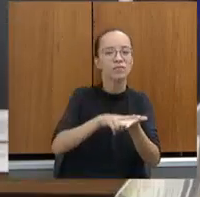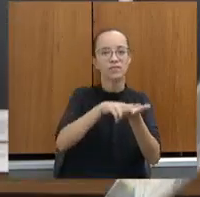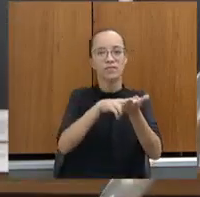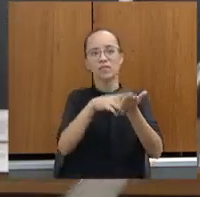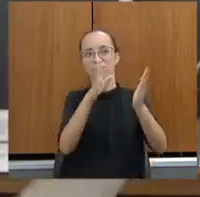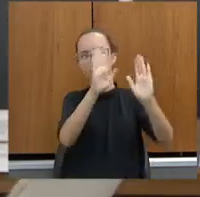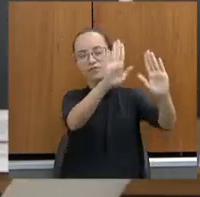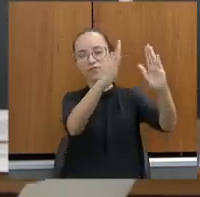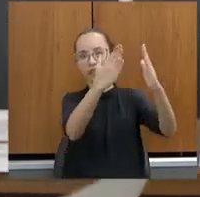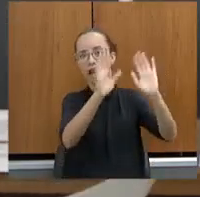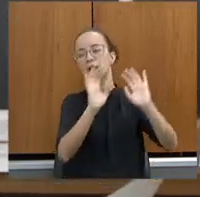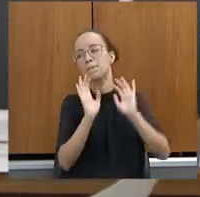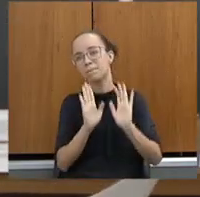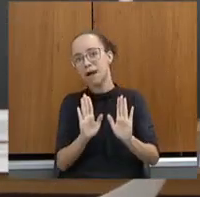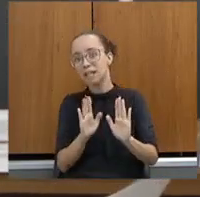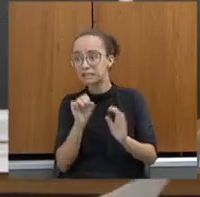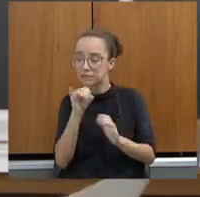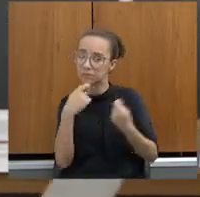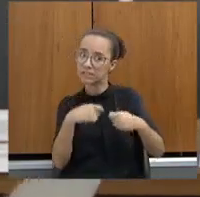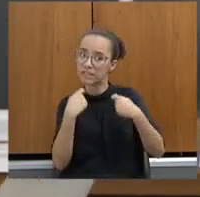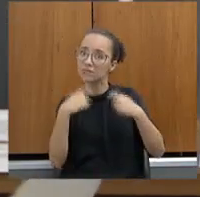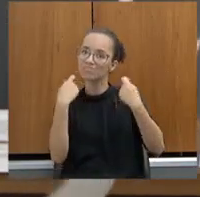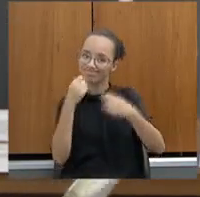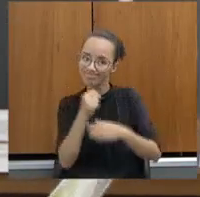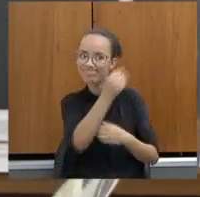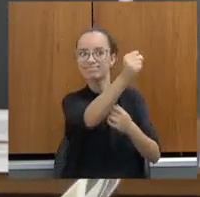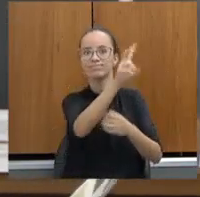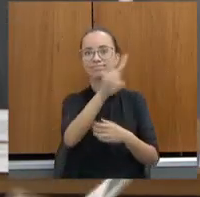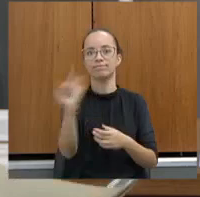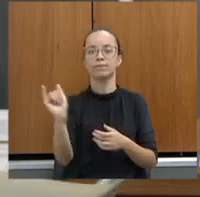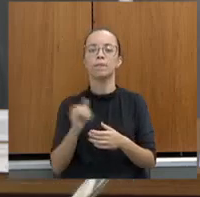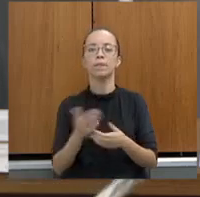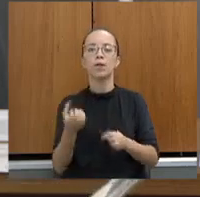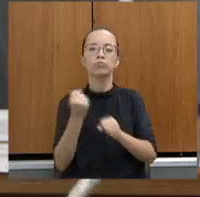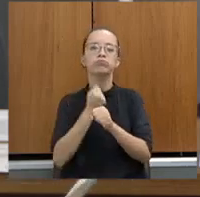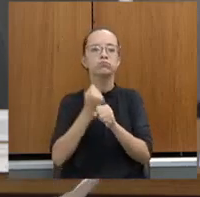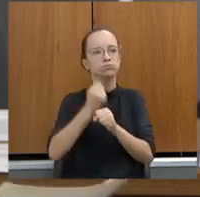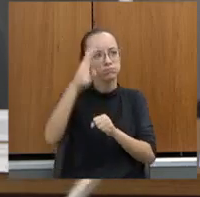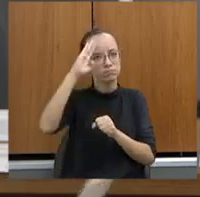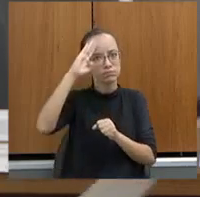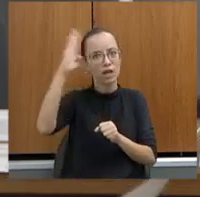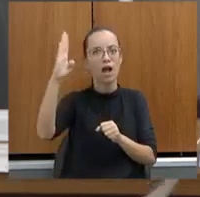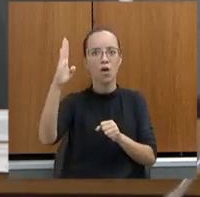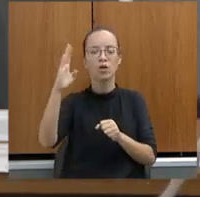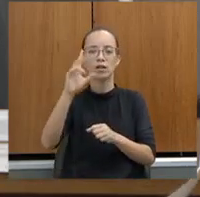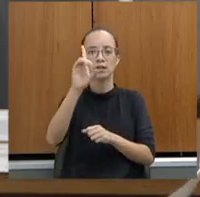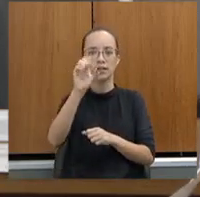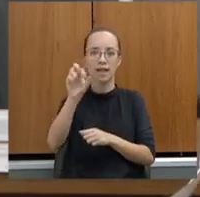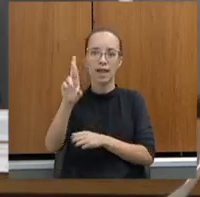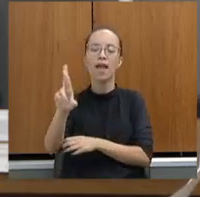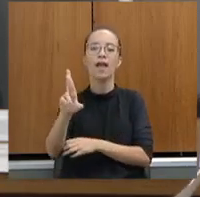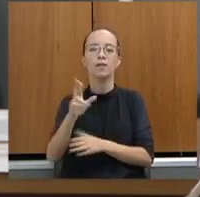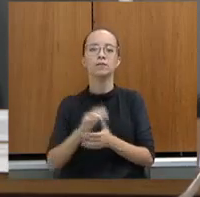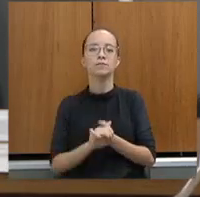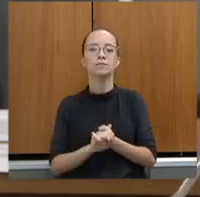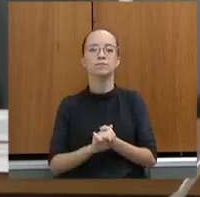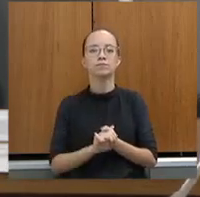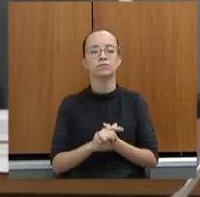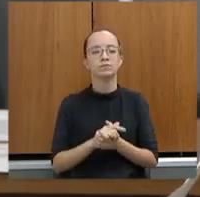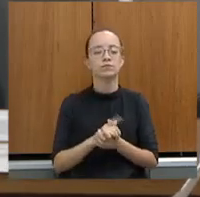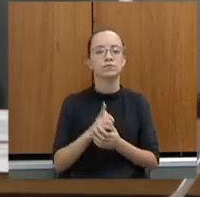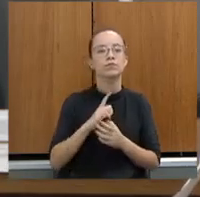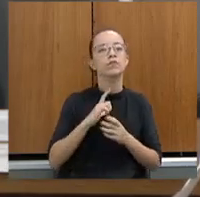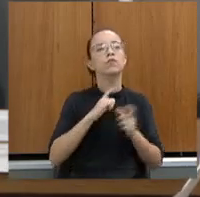dignidade. Pode passar. Essas são as principais obras que estão sendo executadas pelo DR. Nós temos aí uma série de